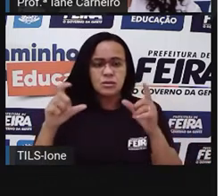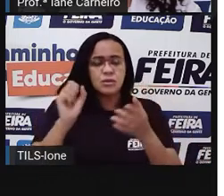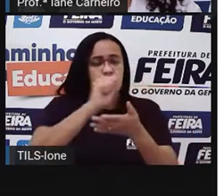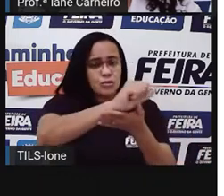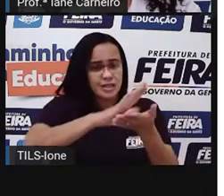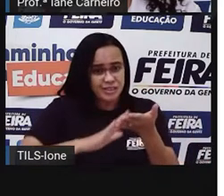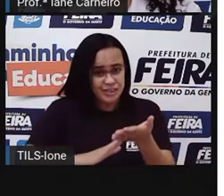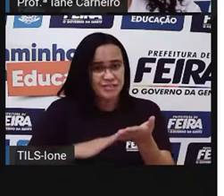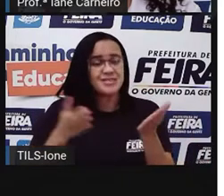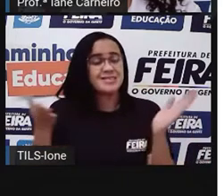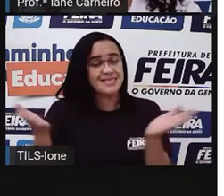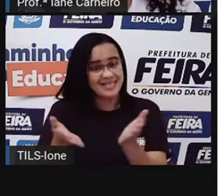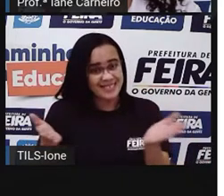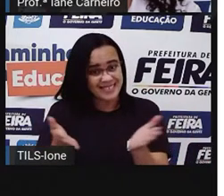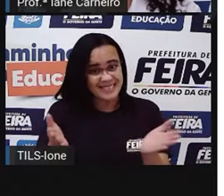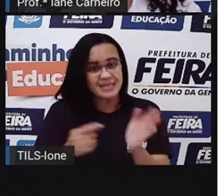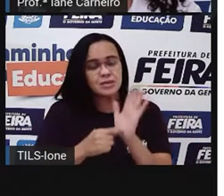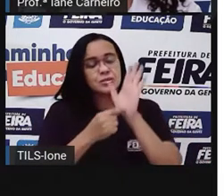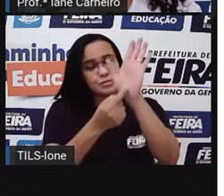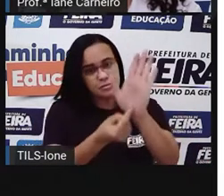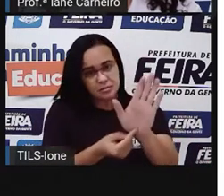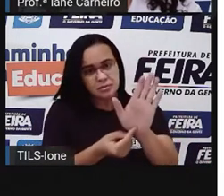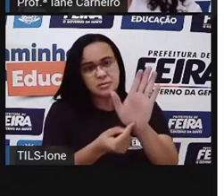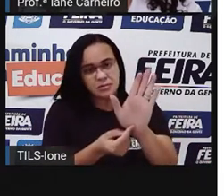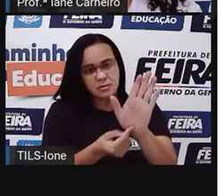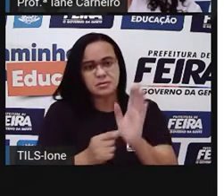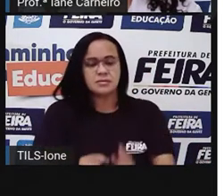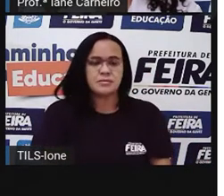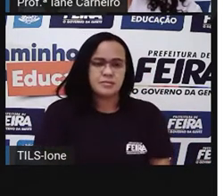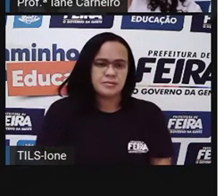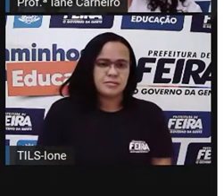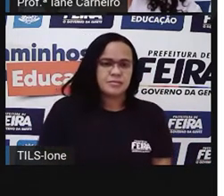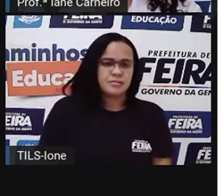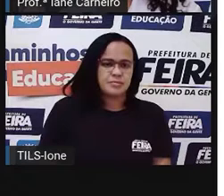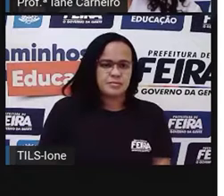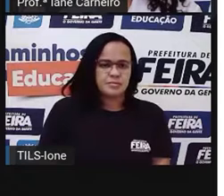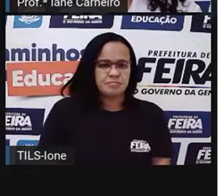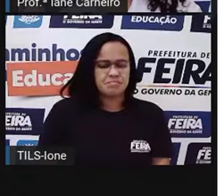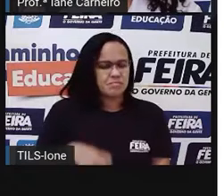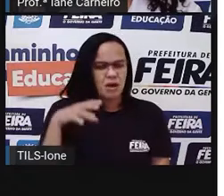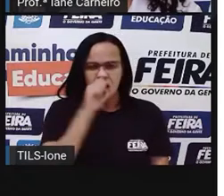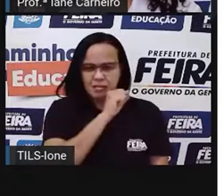já, já e eu vou mostrar aqui pra vocês, tá bom? Só um minutinho.